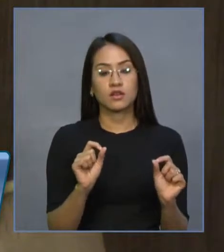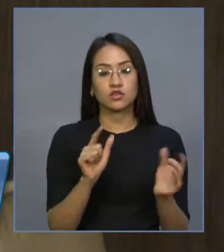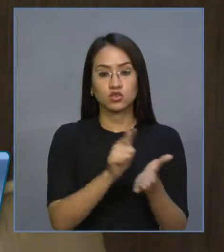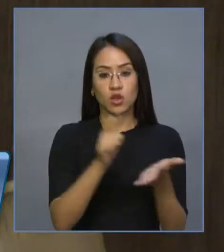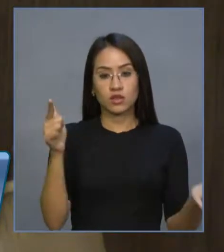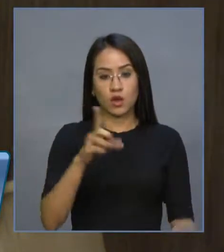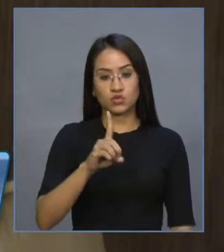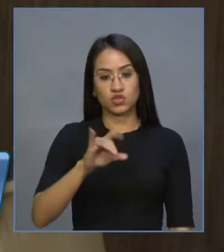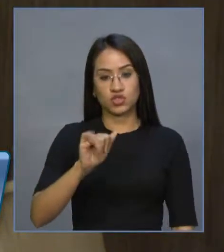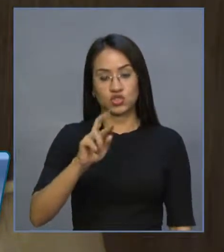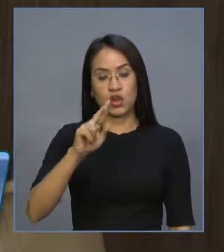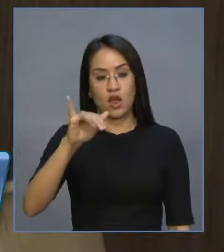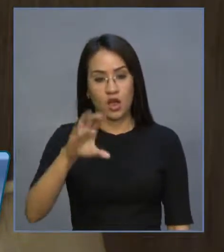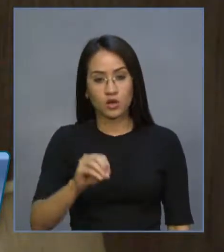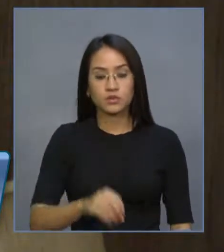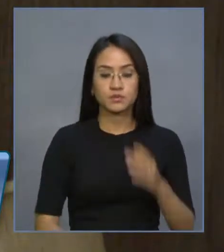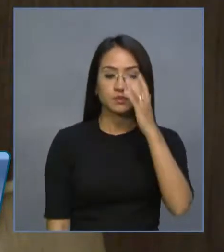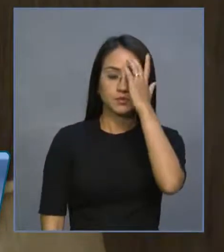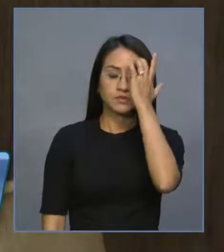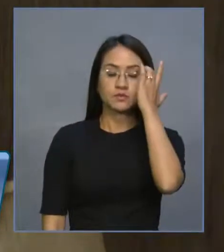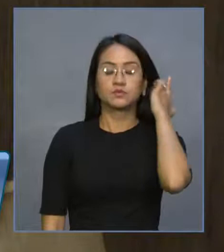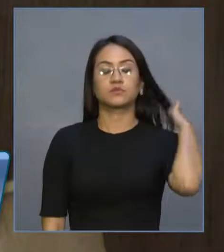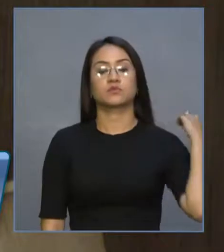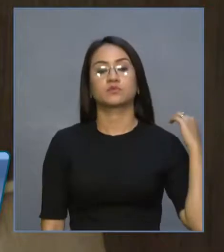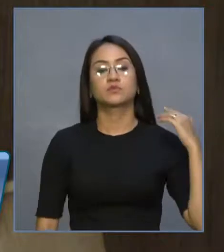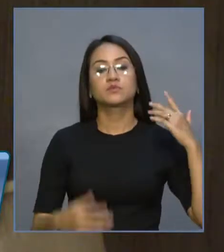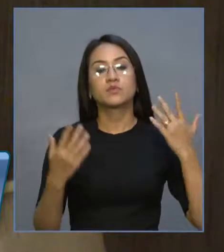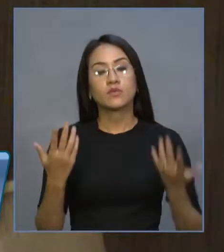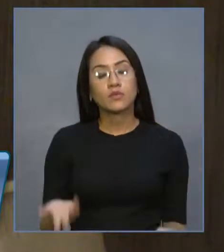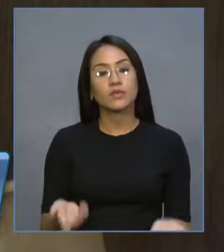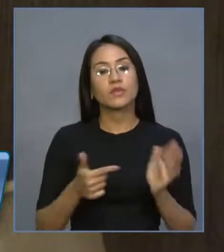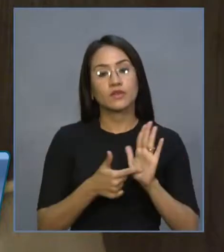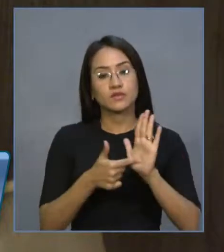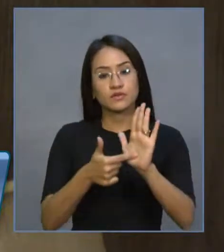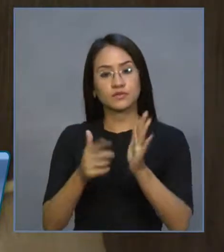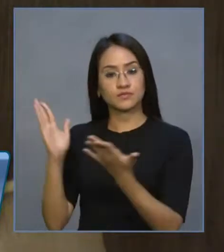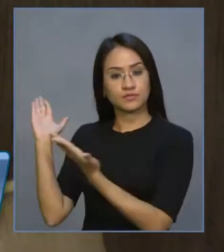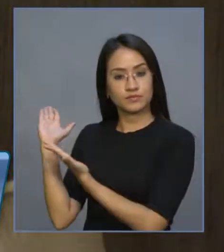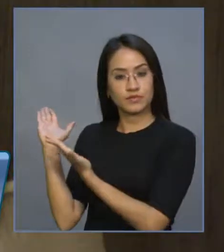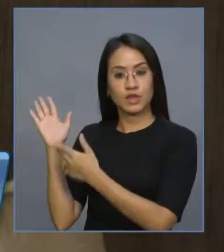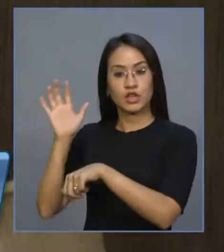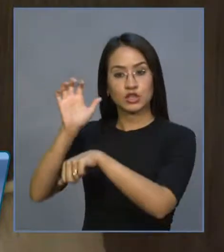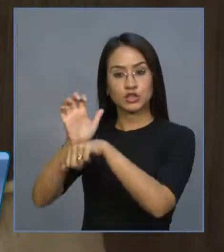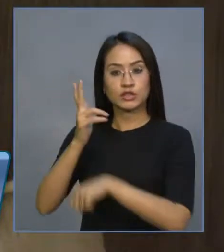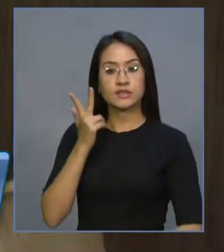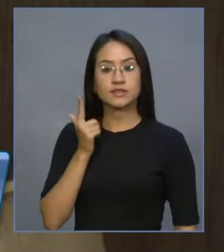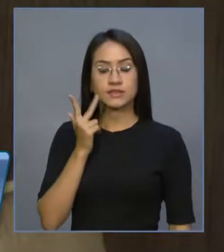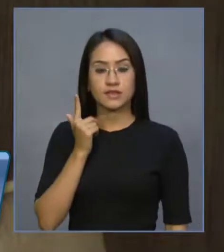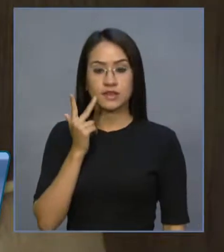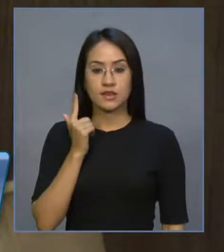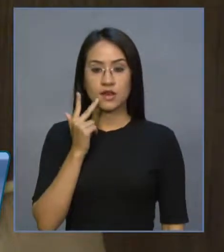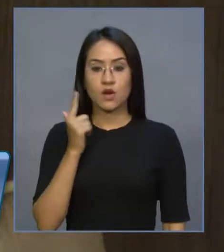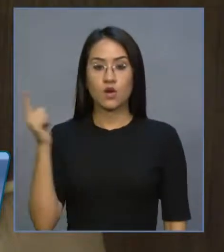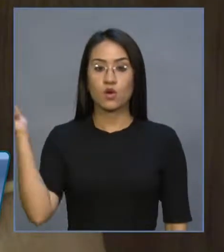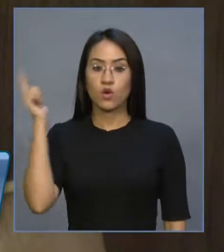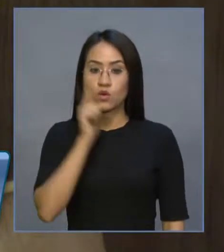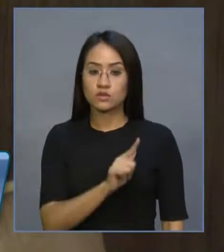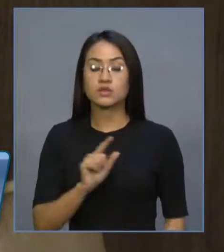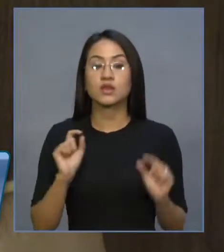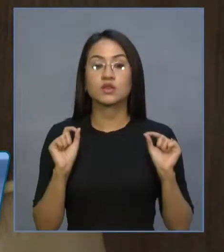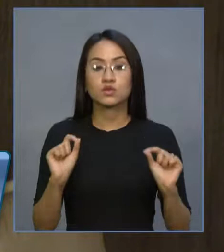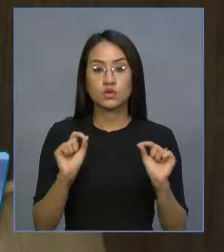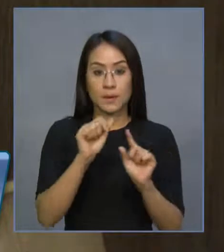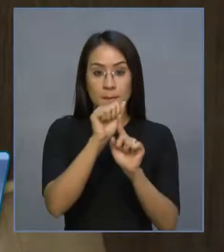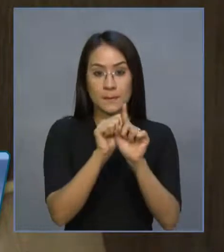hoje, onde nós estamos vendo que o Estado do Ceará consegue gerar, apenas no mês